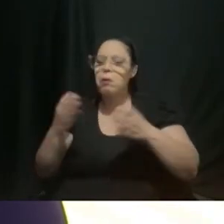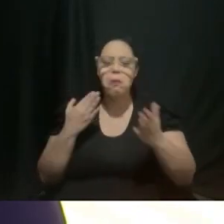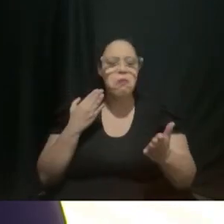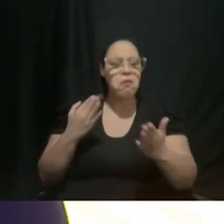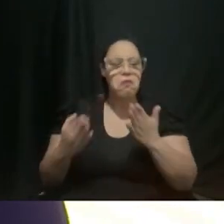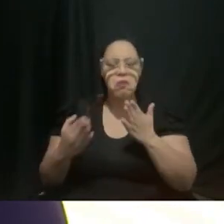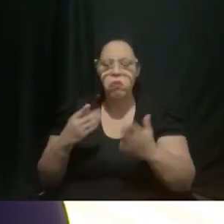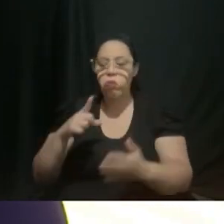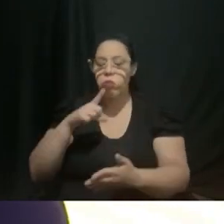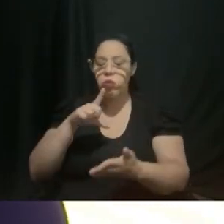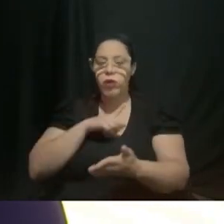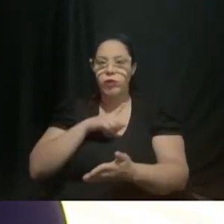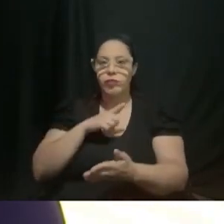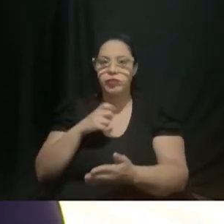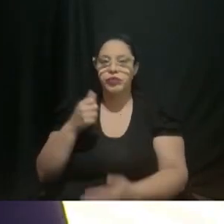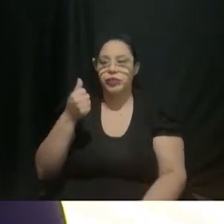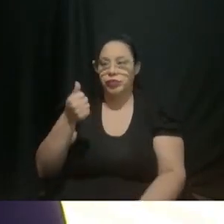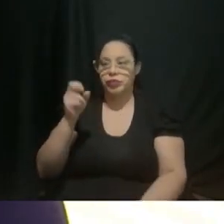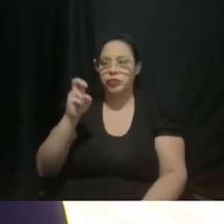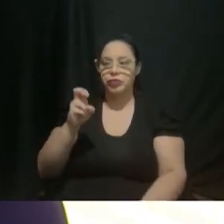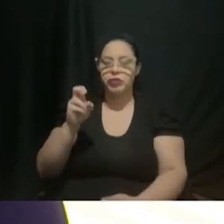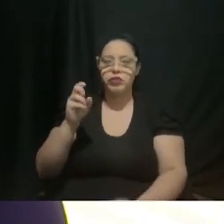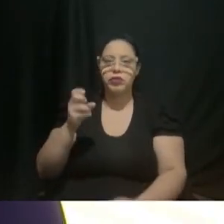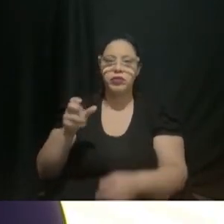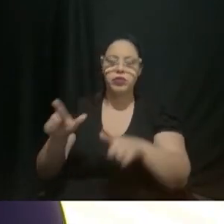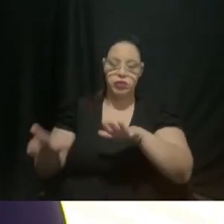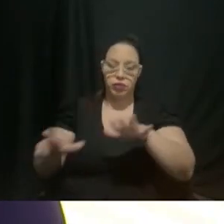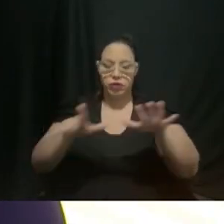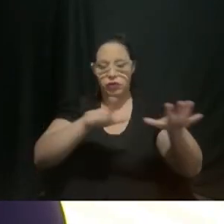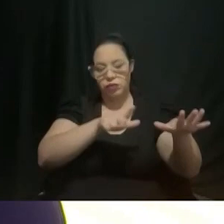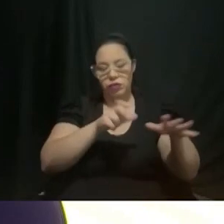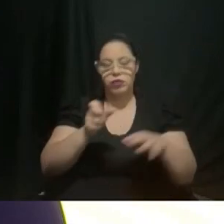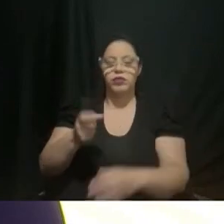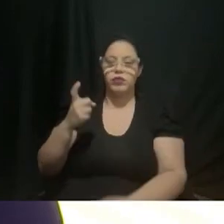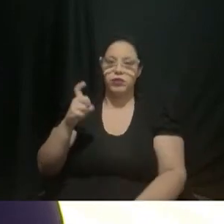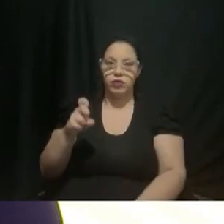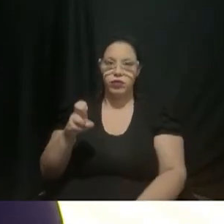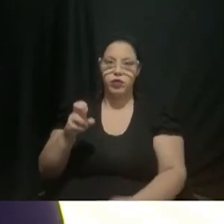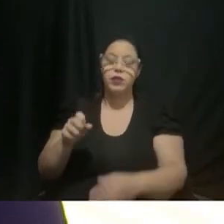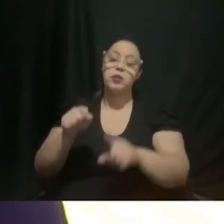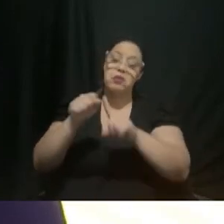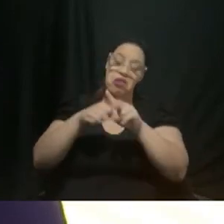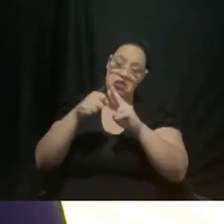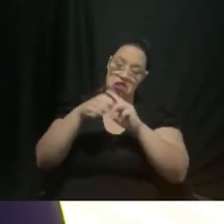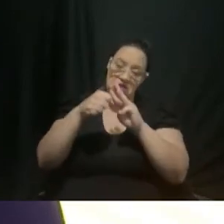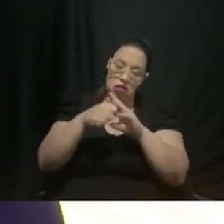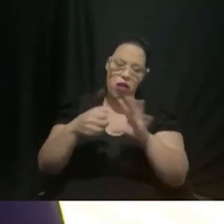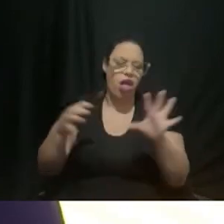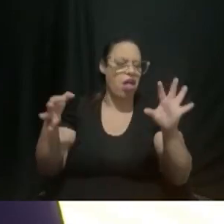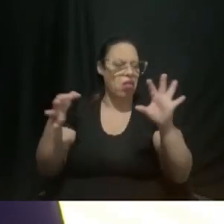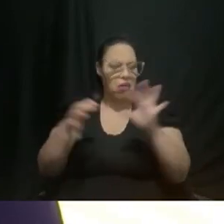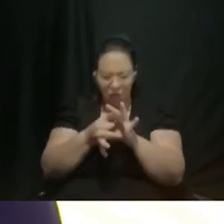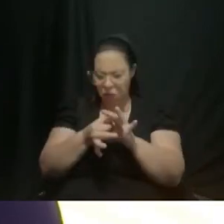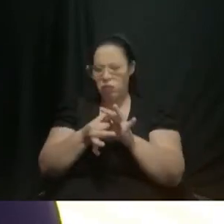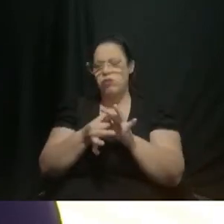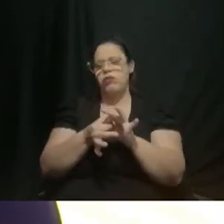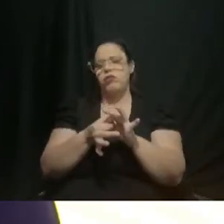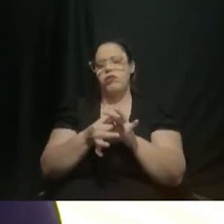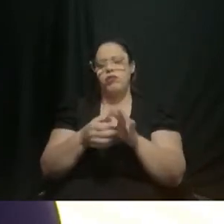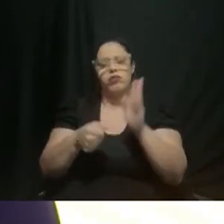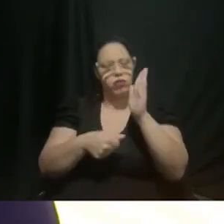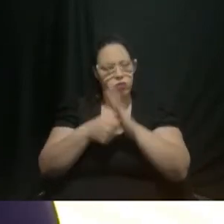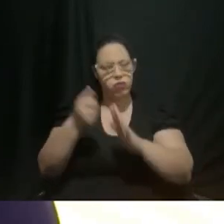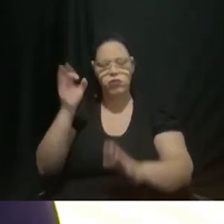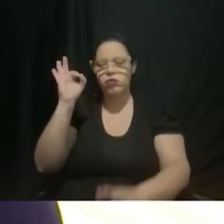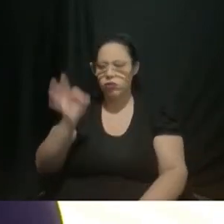quinzenais dos comitês e algumas mensais então é fortalecer mesmo nesse primeiro momento é trazer